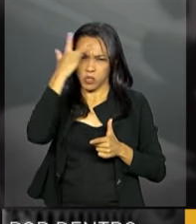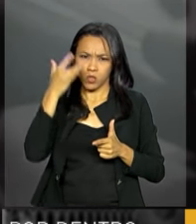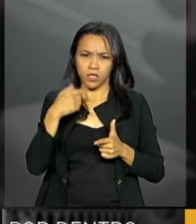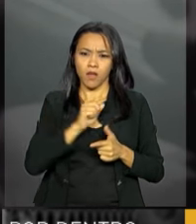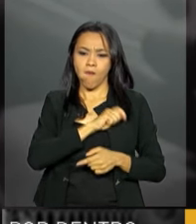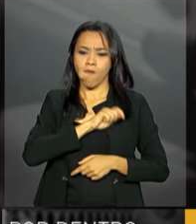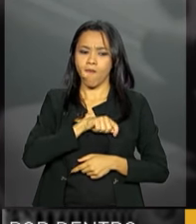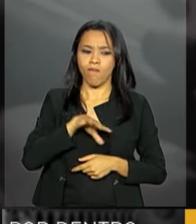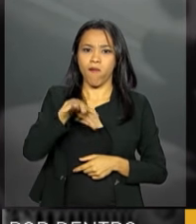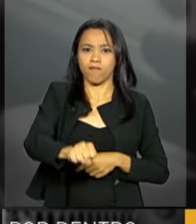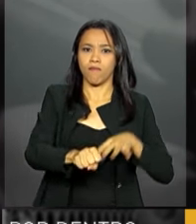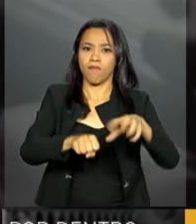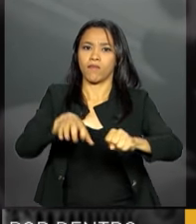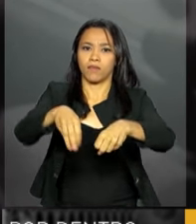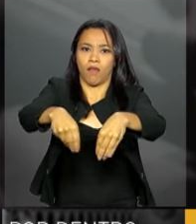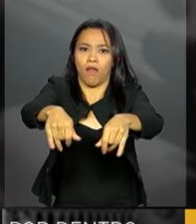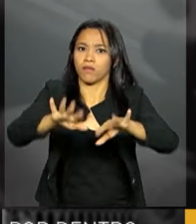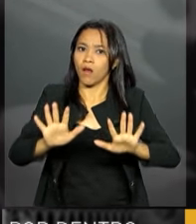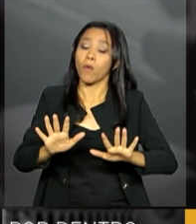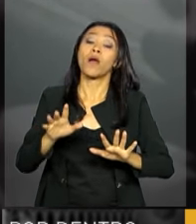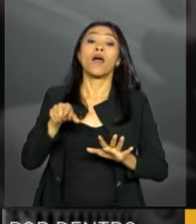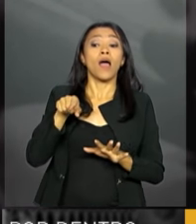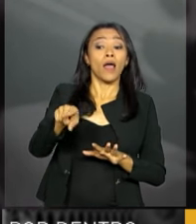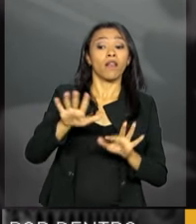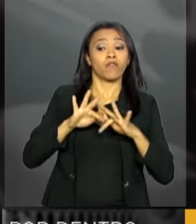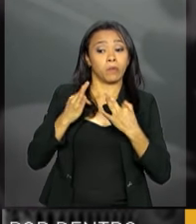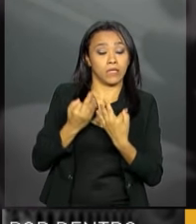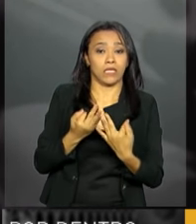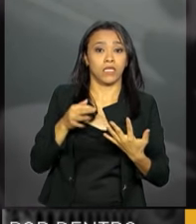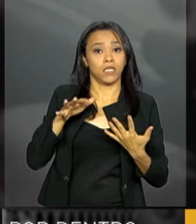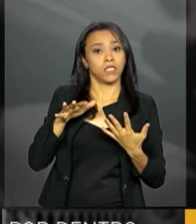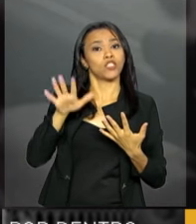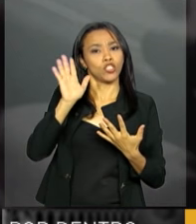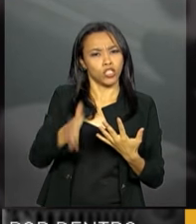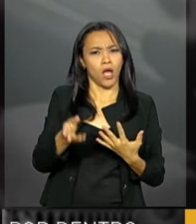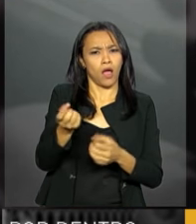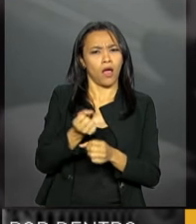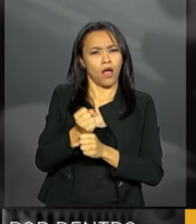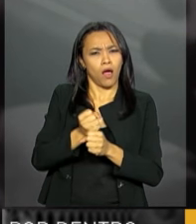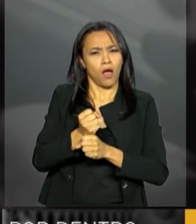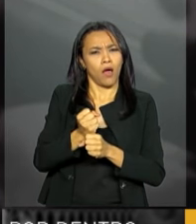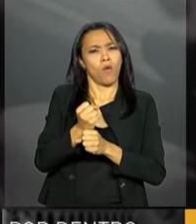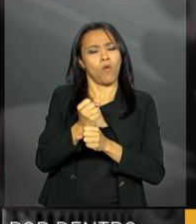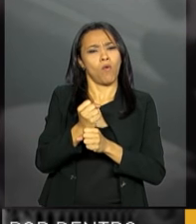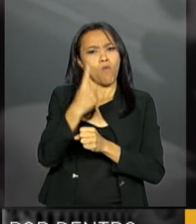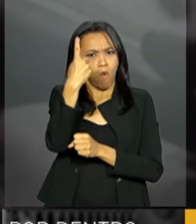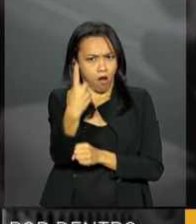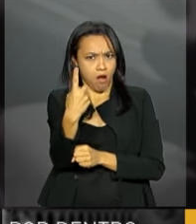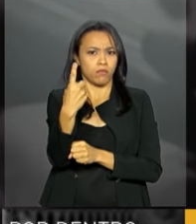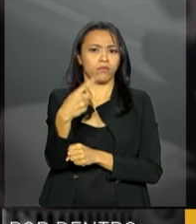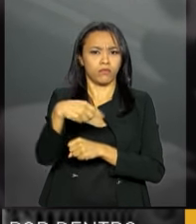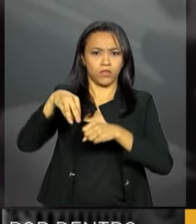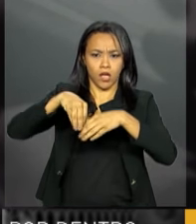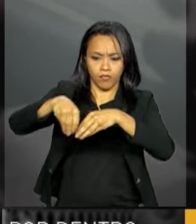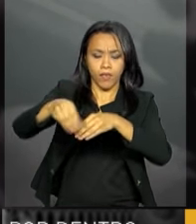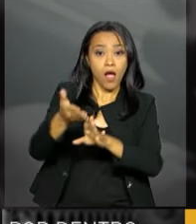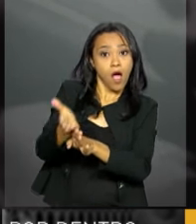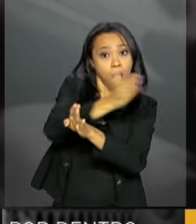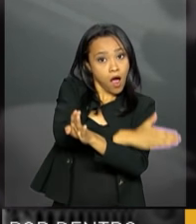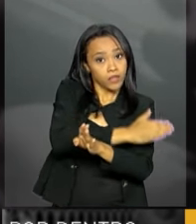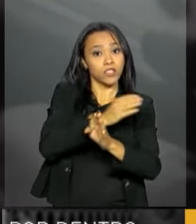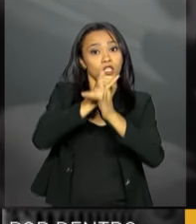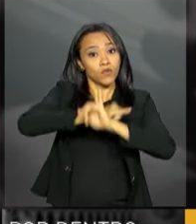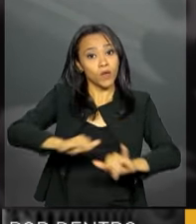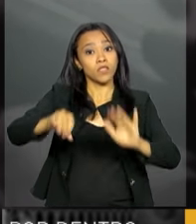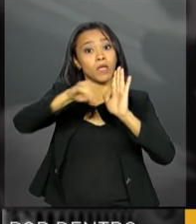consideração aquela família que explora aquele lote há pelo menos um ano antes da publicação da MP